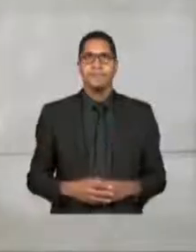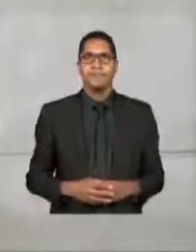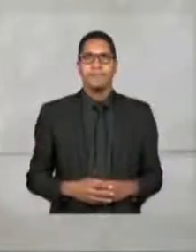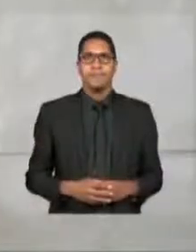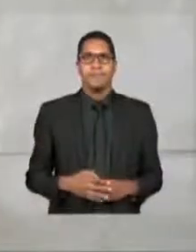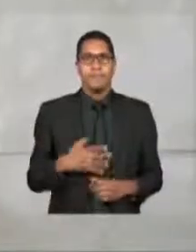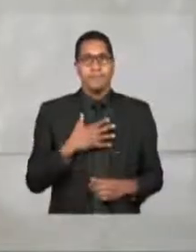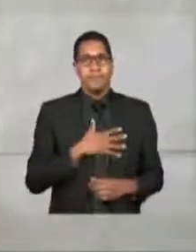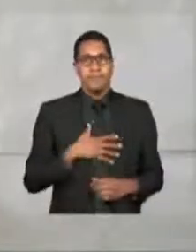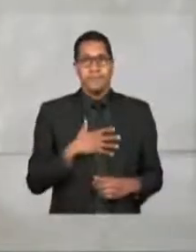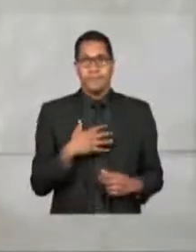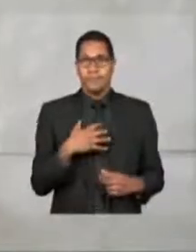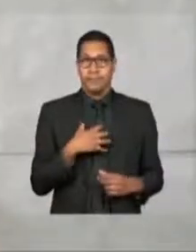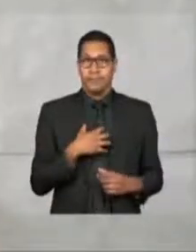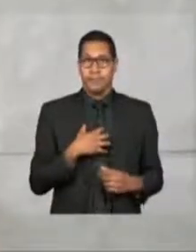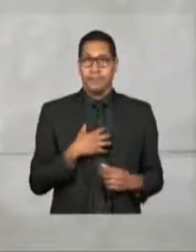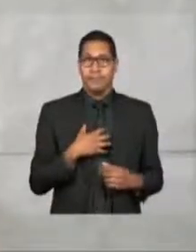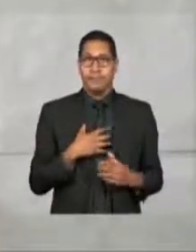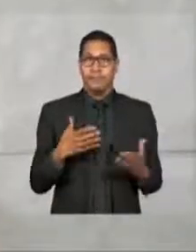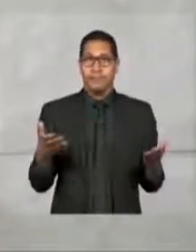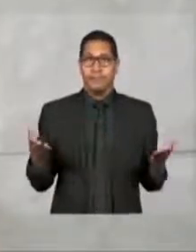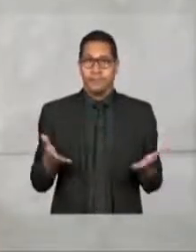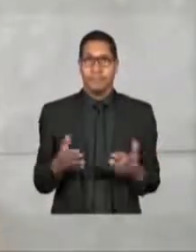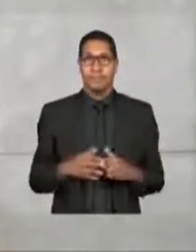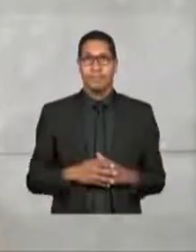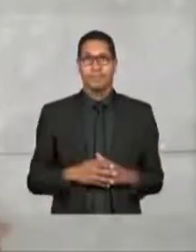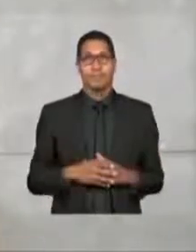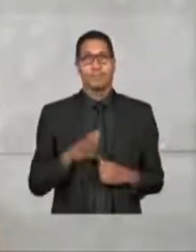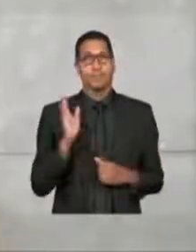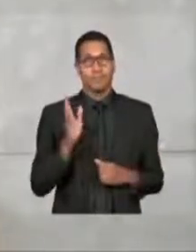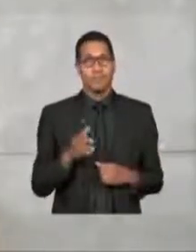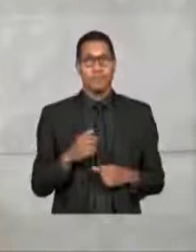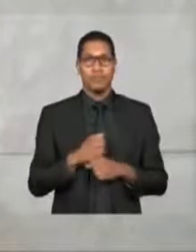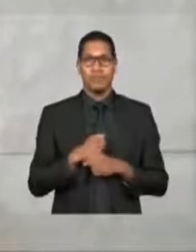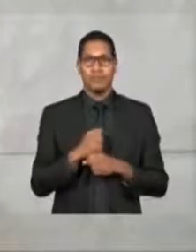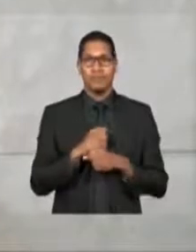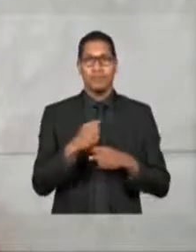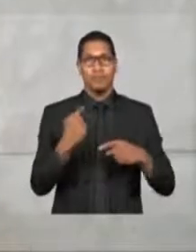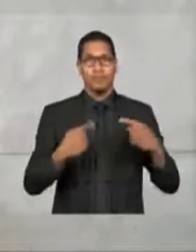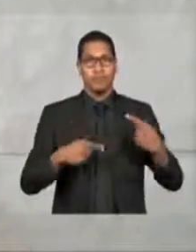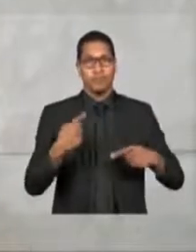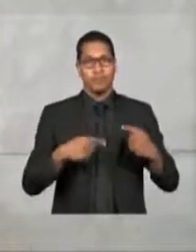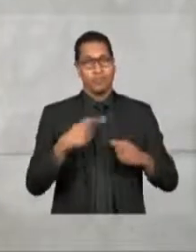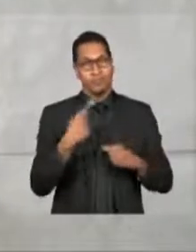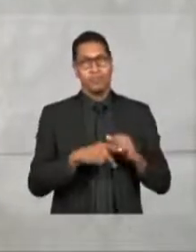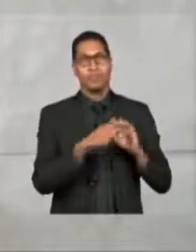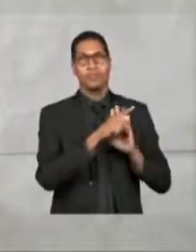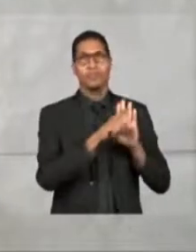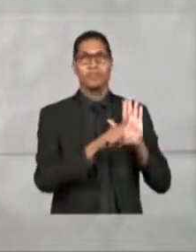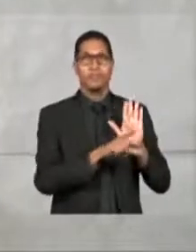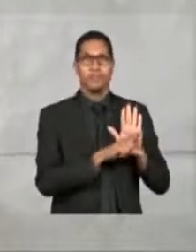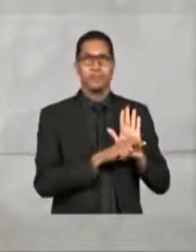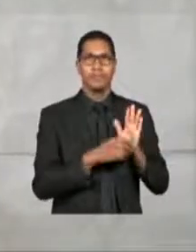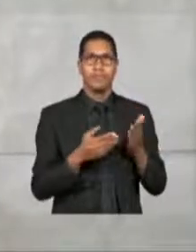com muita alegria que hoje, após muitos anos em discussão a esse projeto,